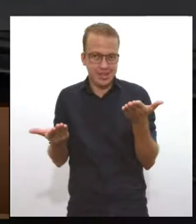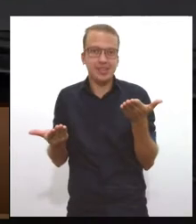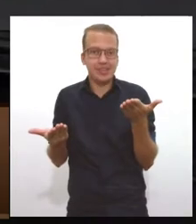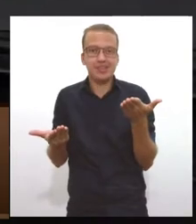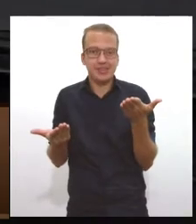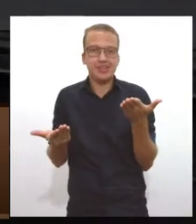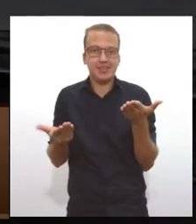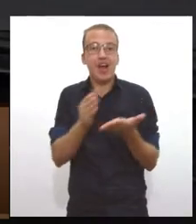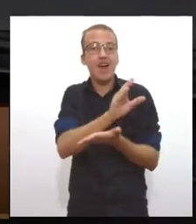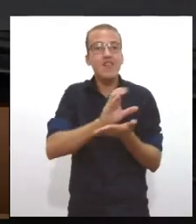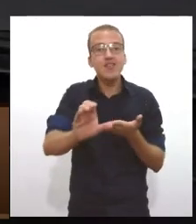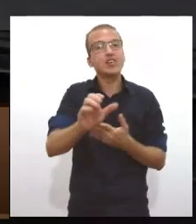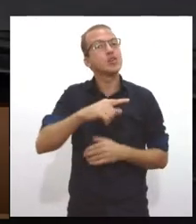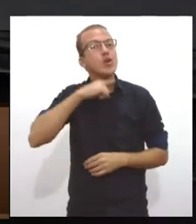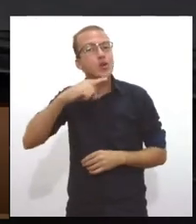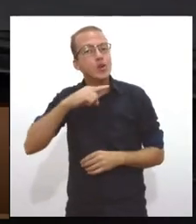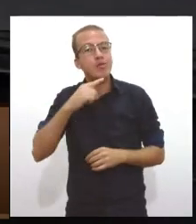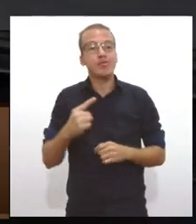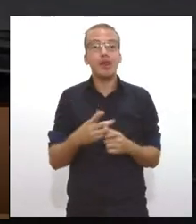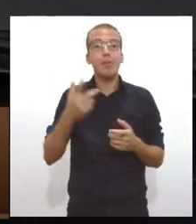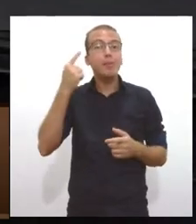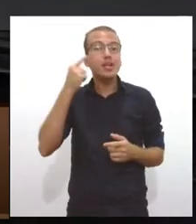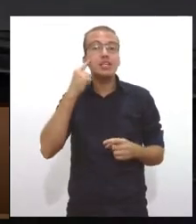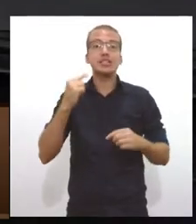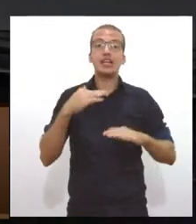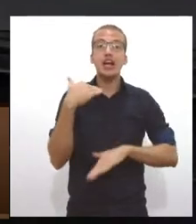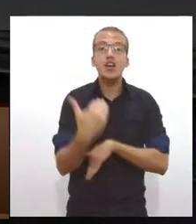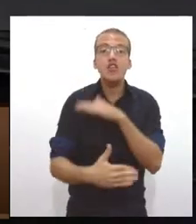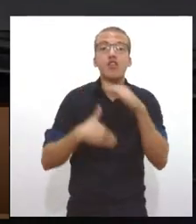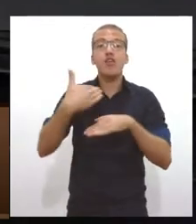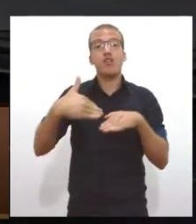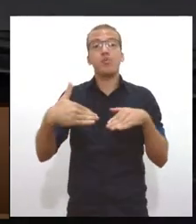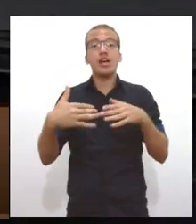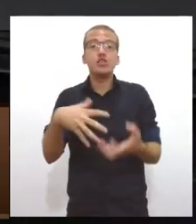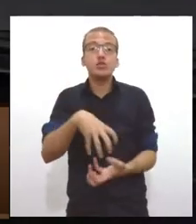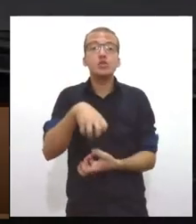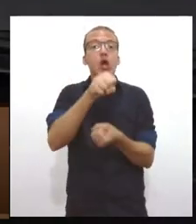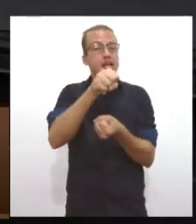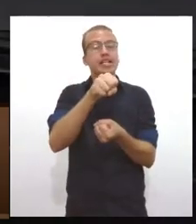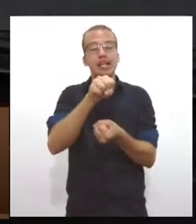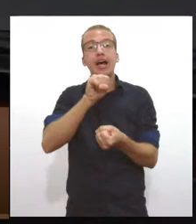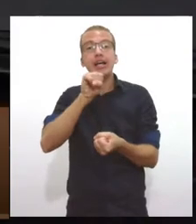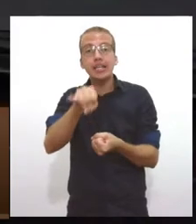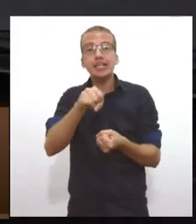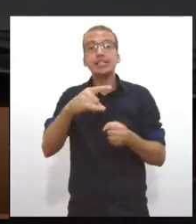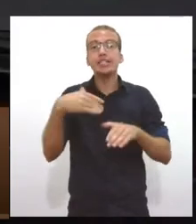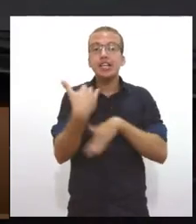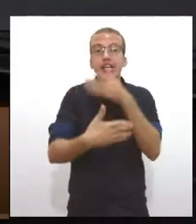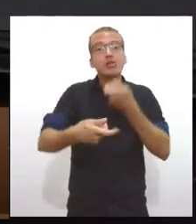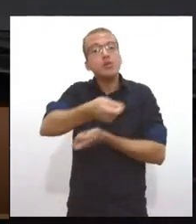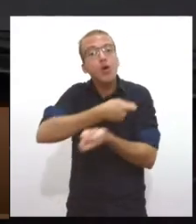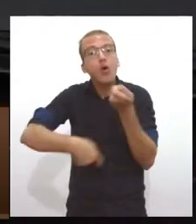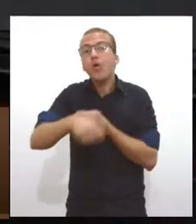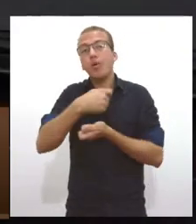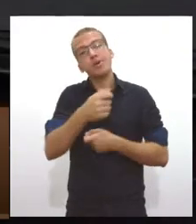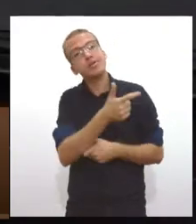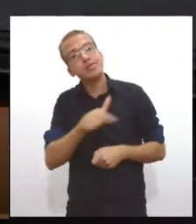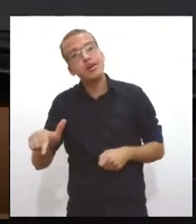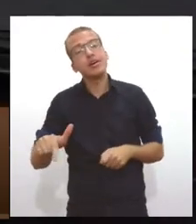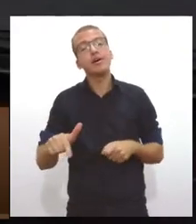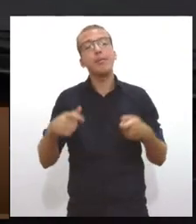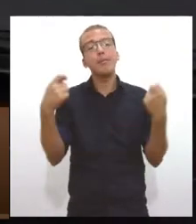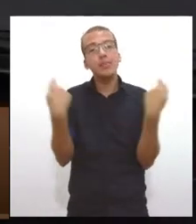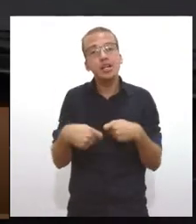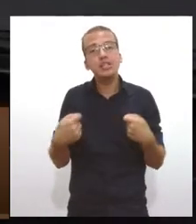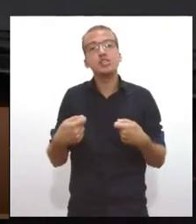Não existe desenvolvimento sustentável sem crescimento econômico. Nós precisamos parar de simplificar